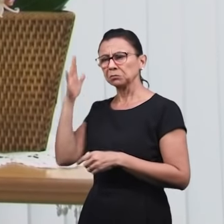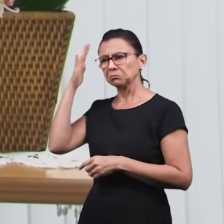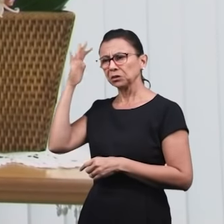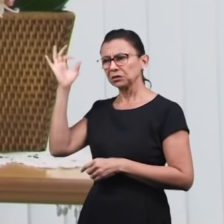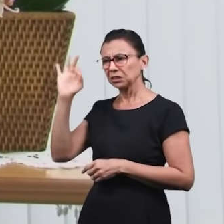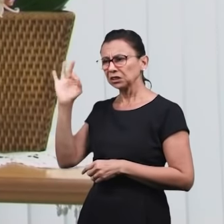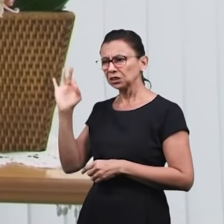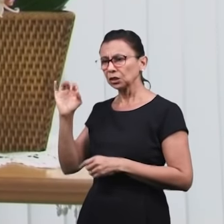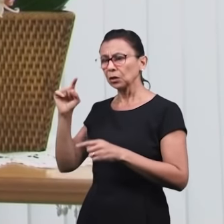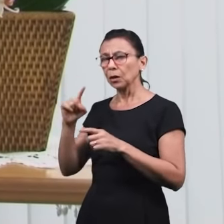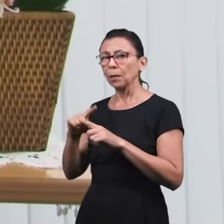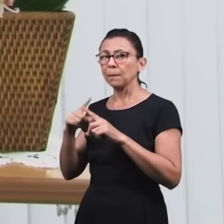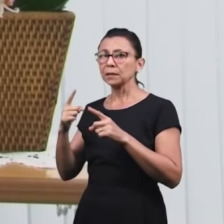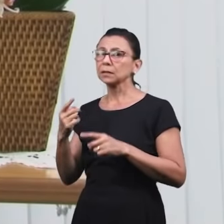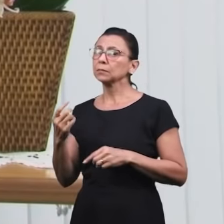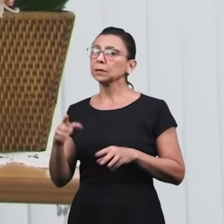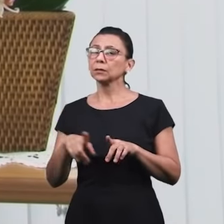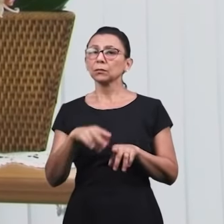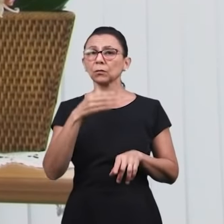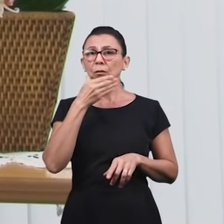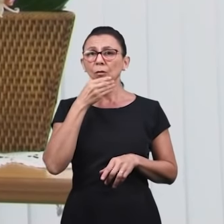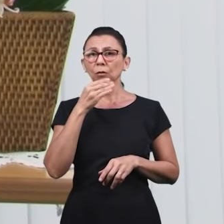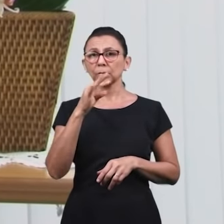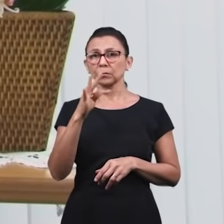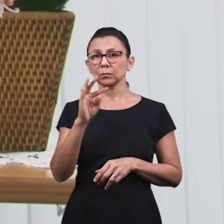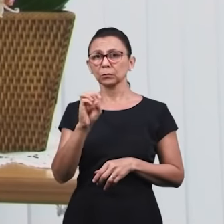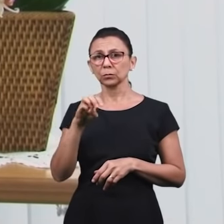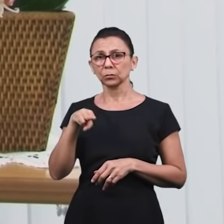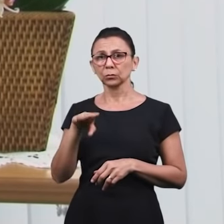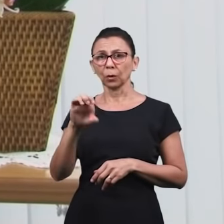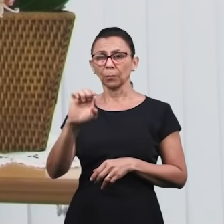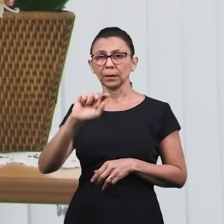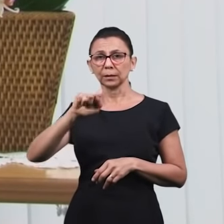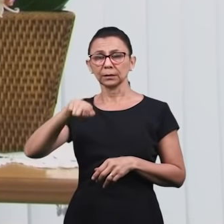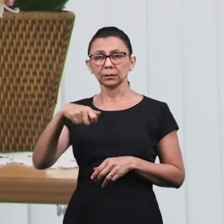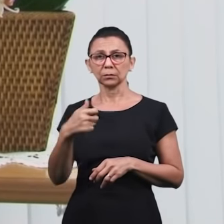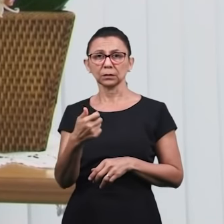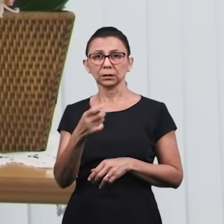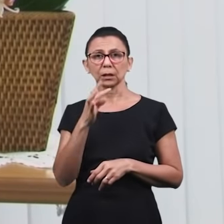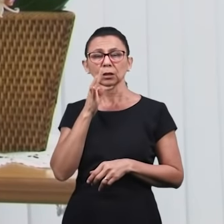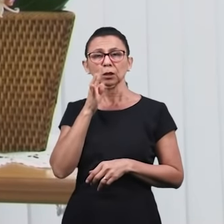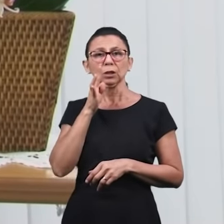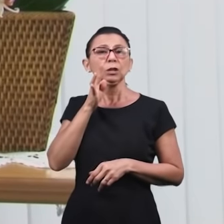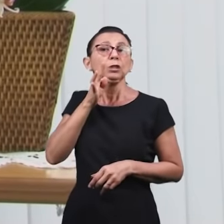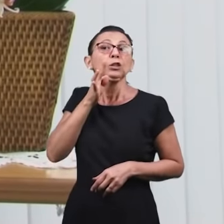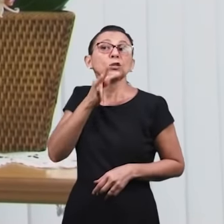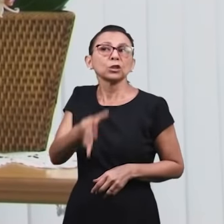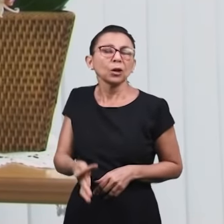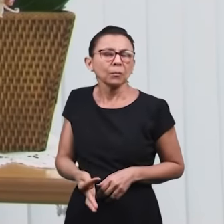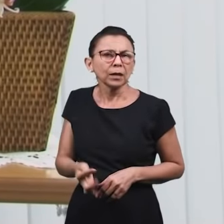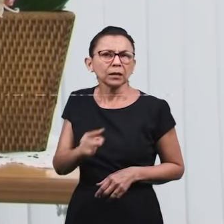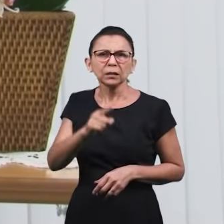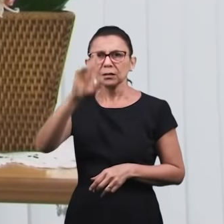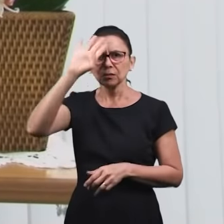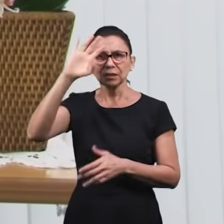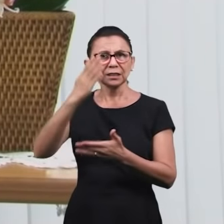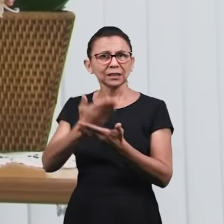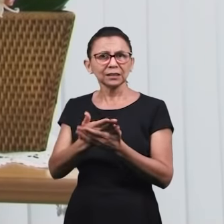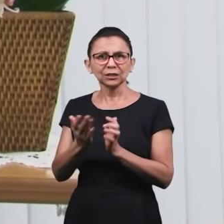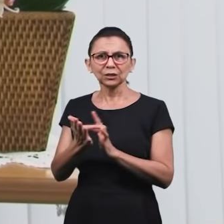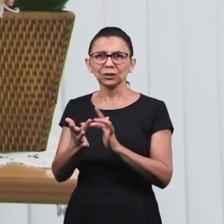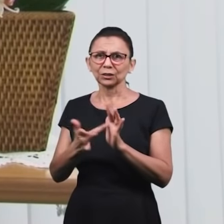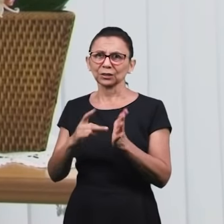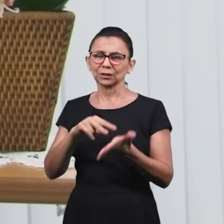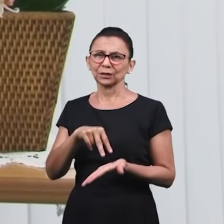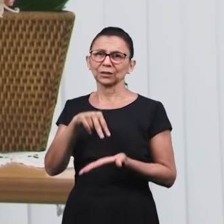posso dizer assim, para aquele momento. Tomé também, quando o Senhor se revelou a ele, disse, Eu só creio se eu colocar a minha mão, nas tuas mãos